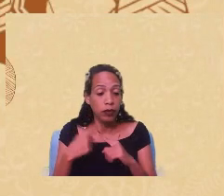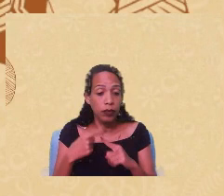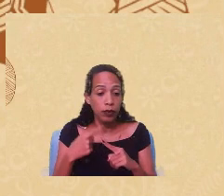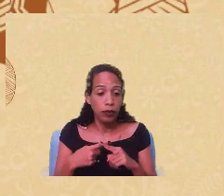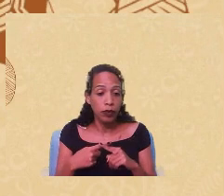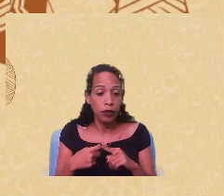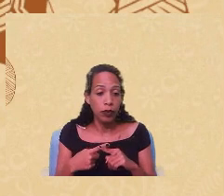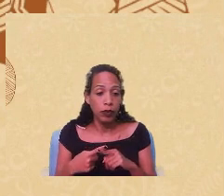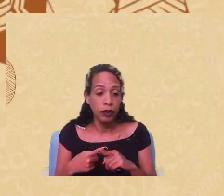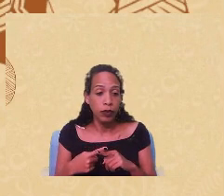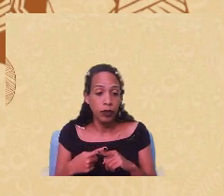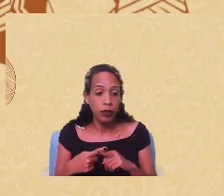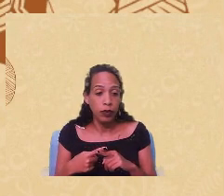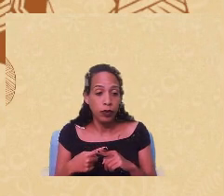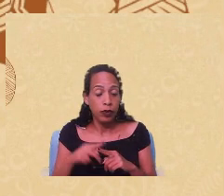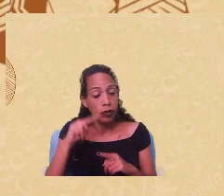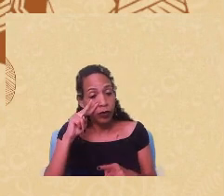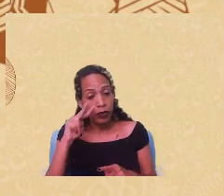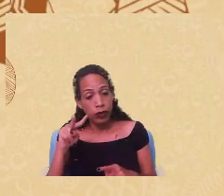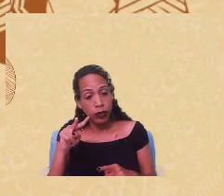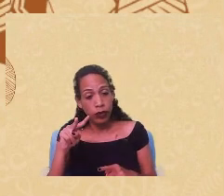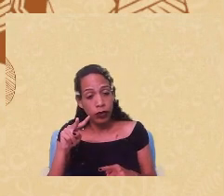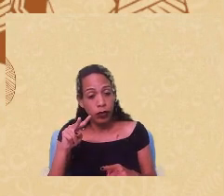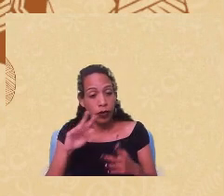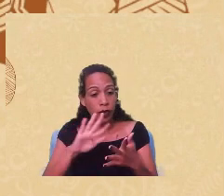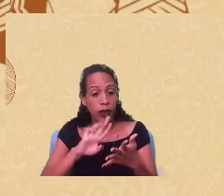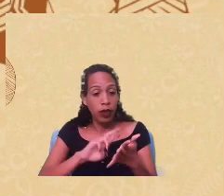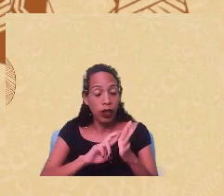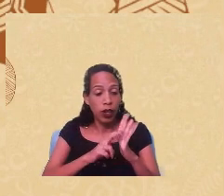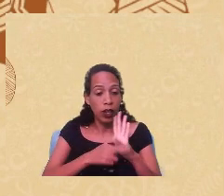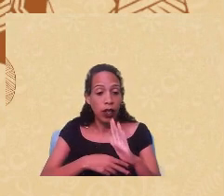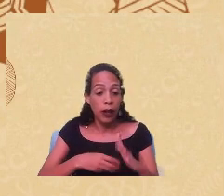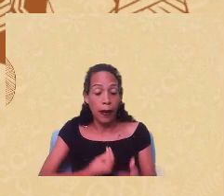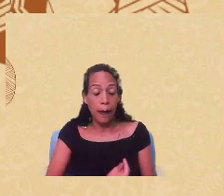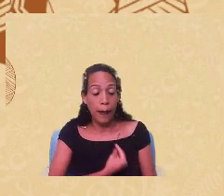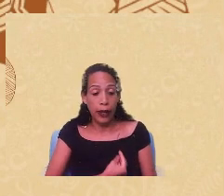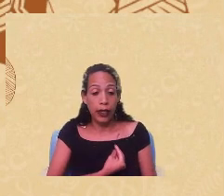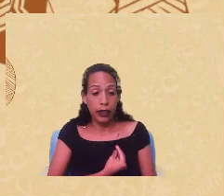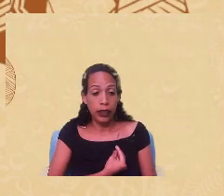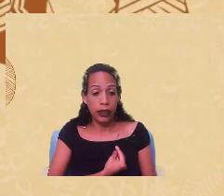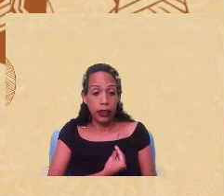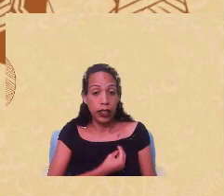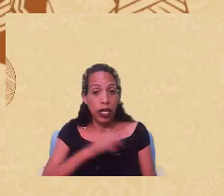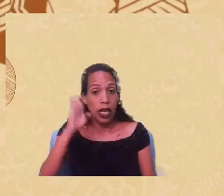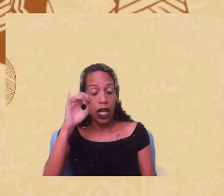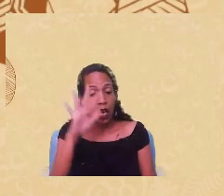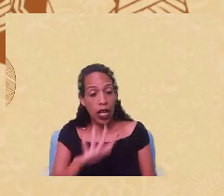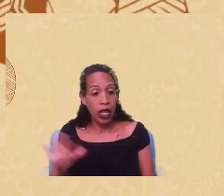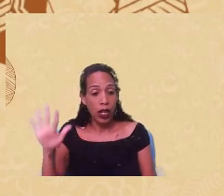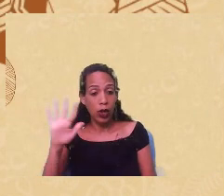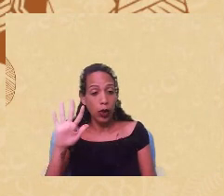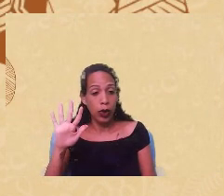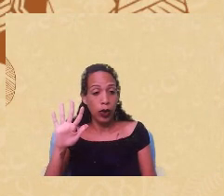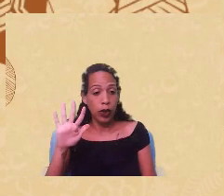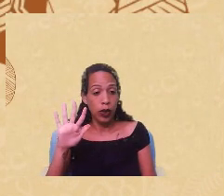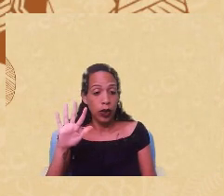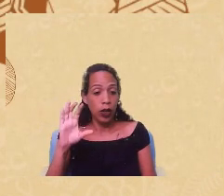da perseguição racista presente na Europa na época da produção